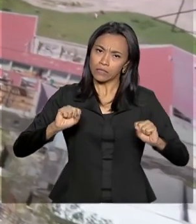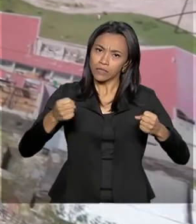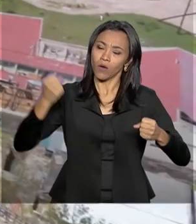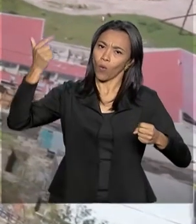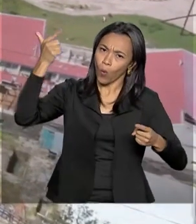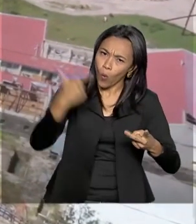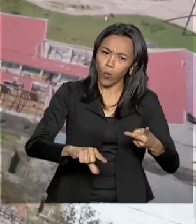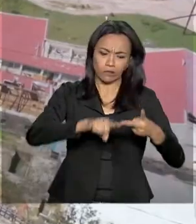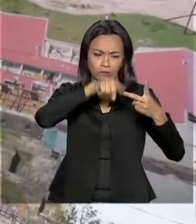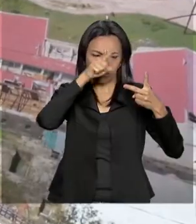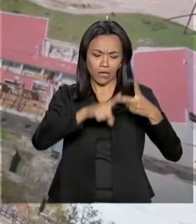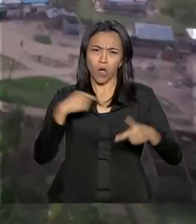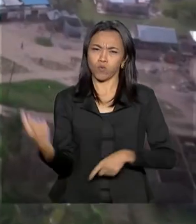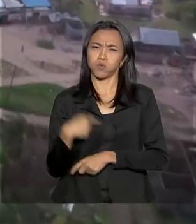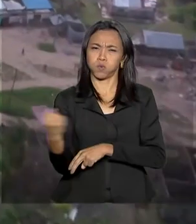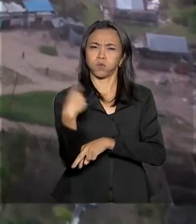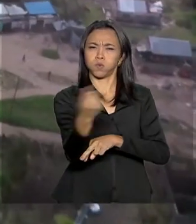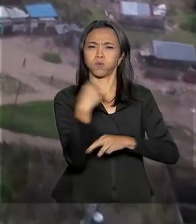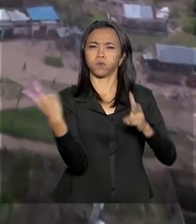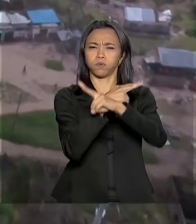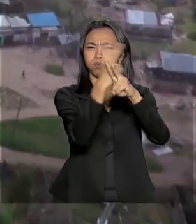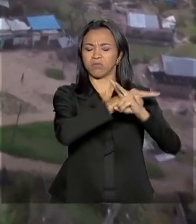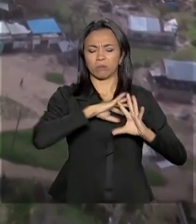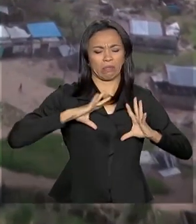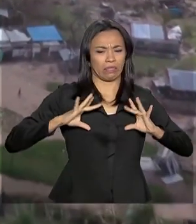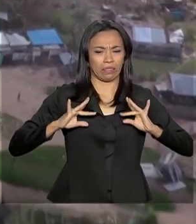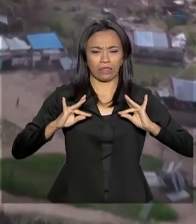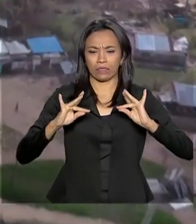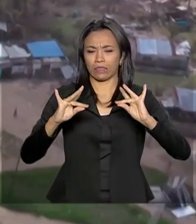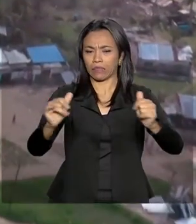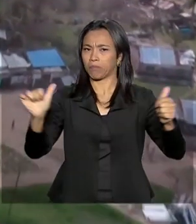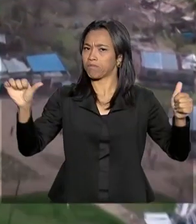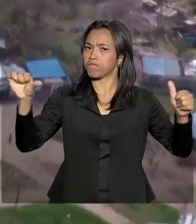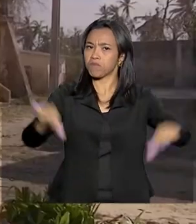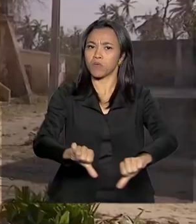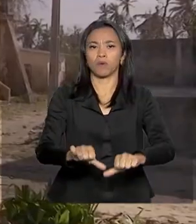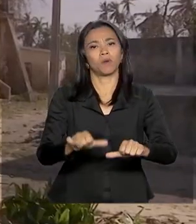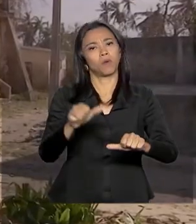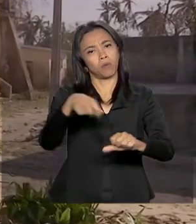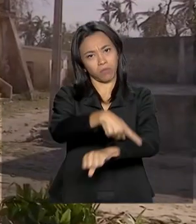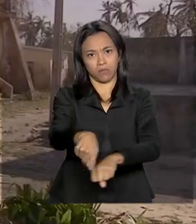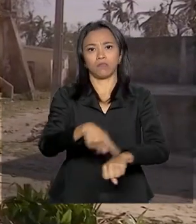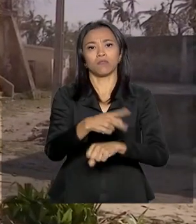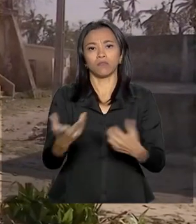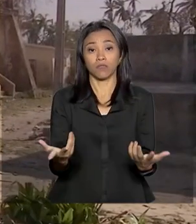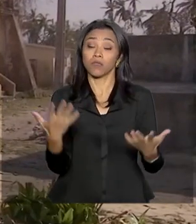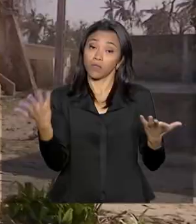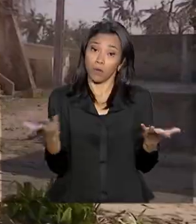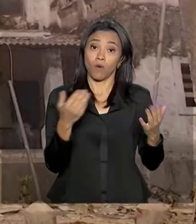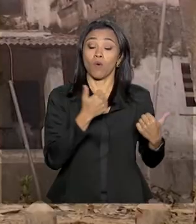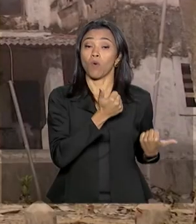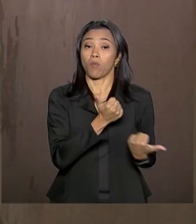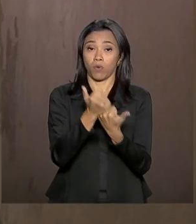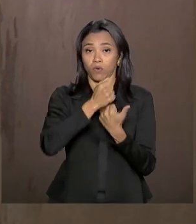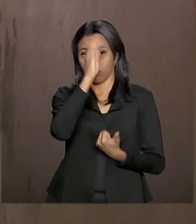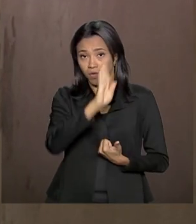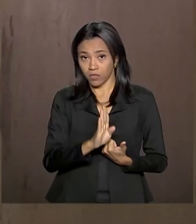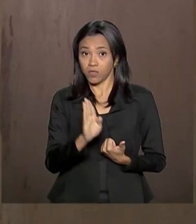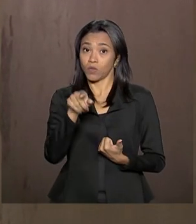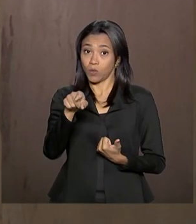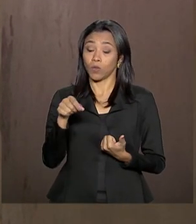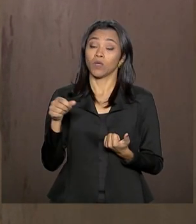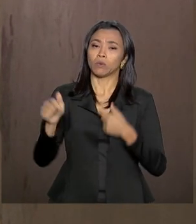um novo ciclone chamado Kennedy destruiu ainda mais o país. A participação do Brasil em missões de paz